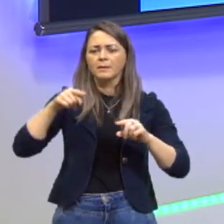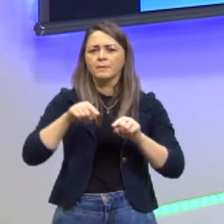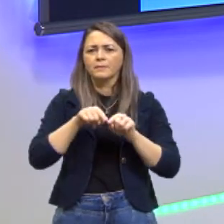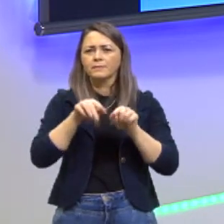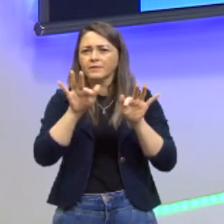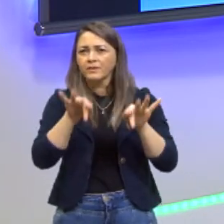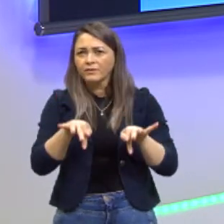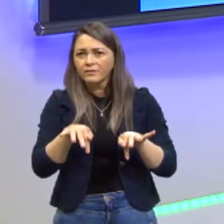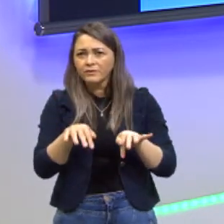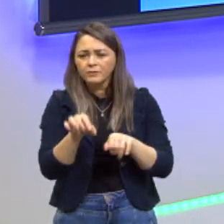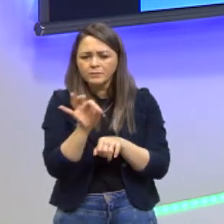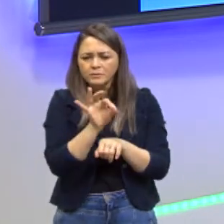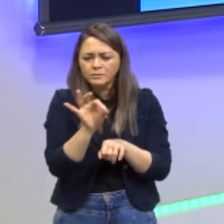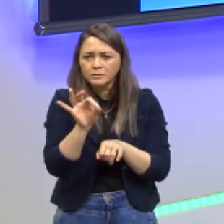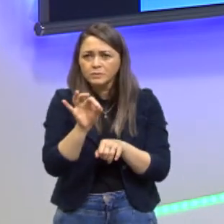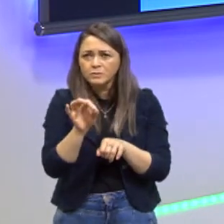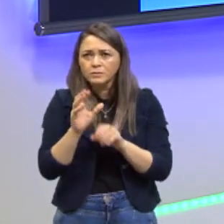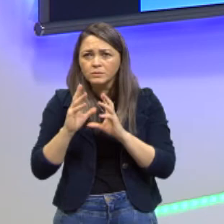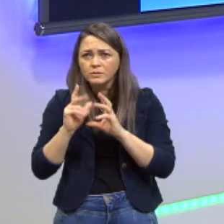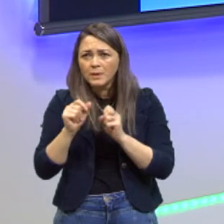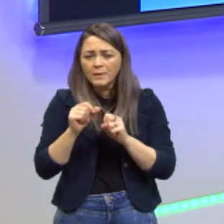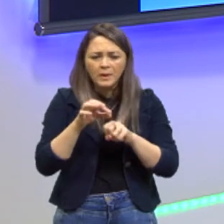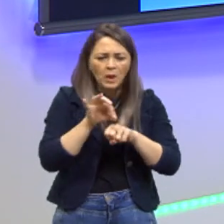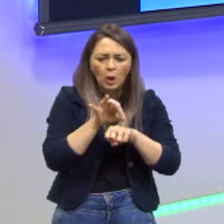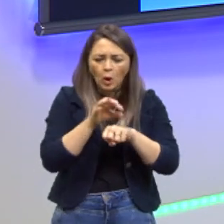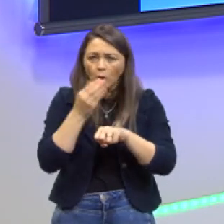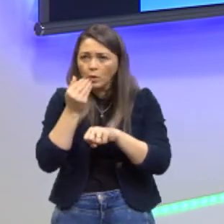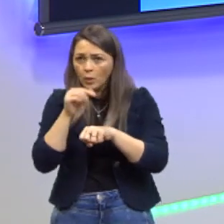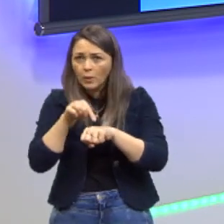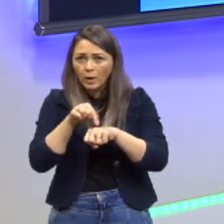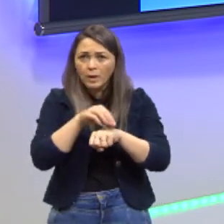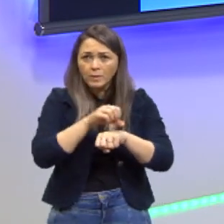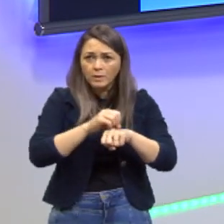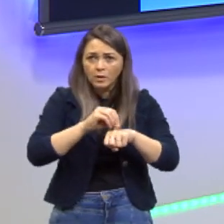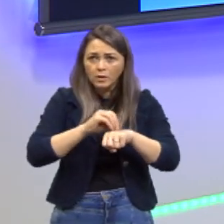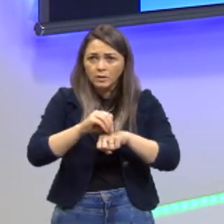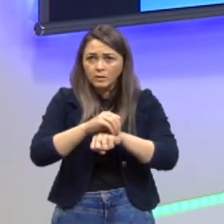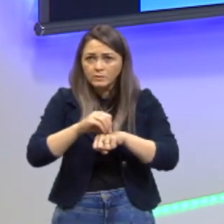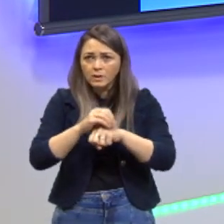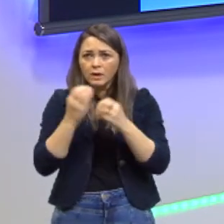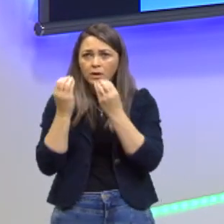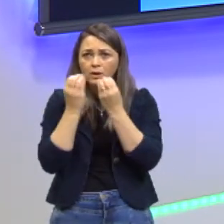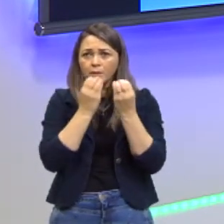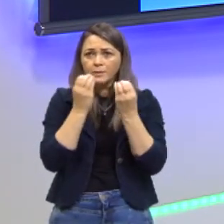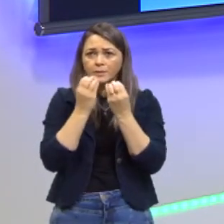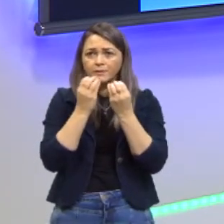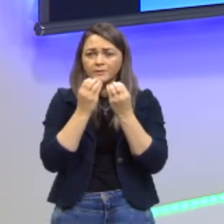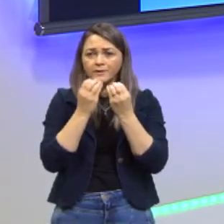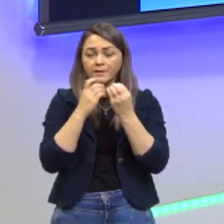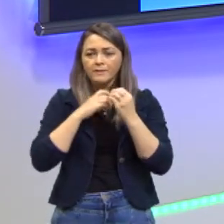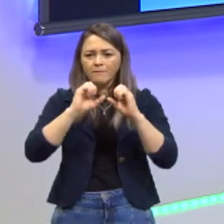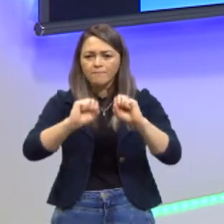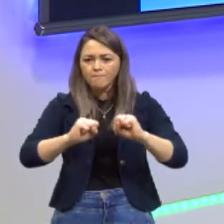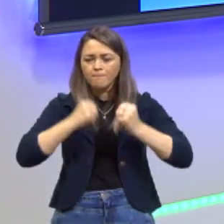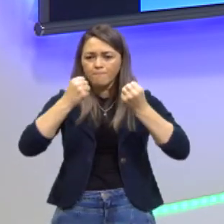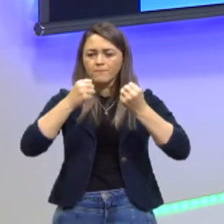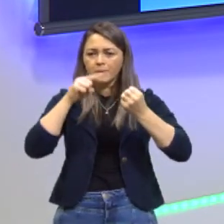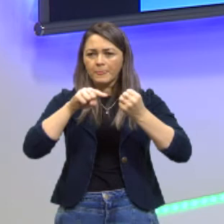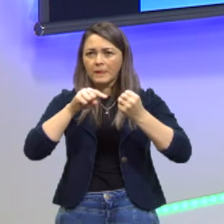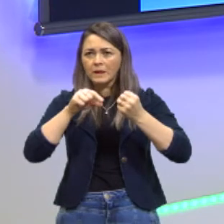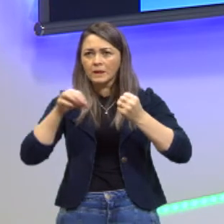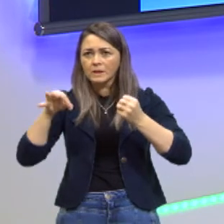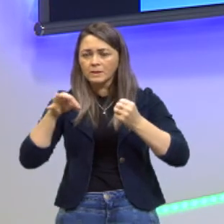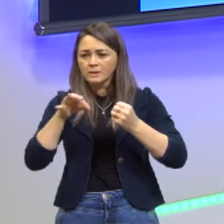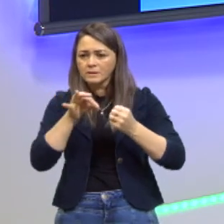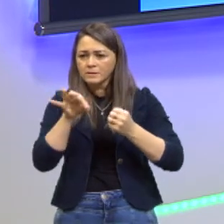Para que aquelas plantas da soja, do milho, sejam resistentes a pragas. Então, eles tiram,